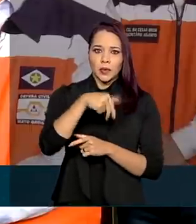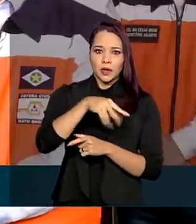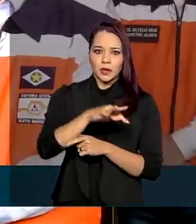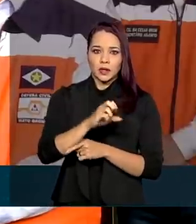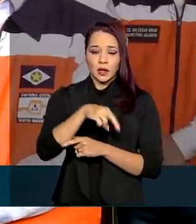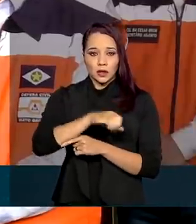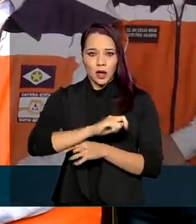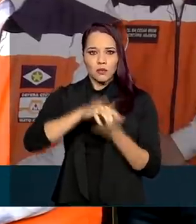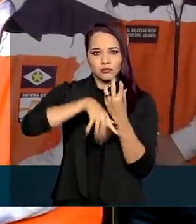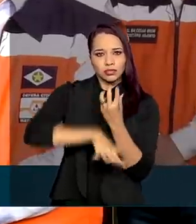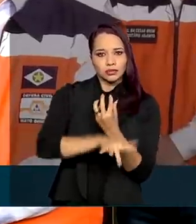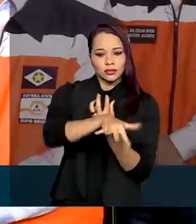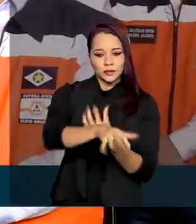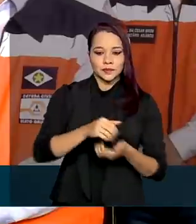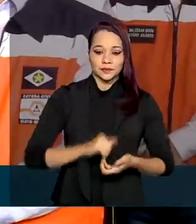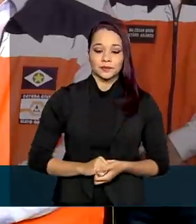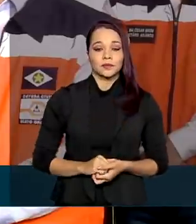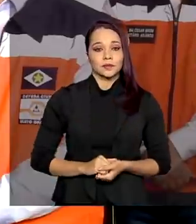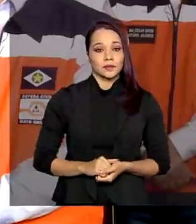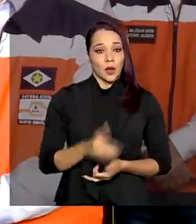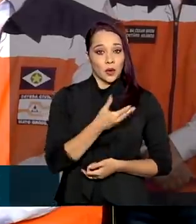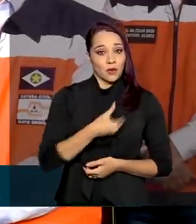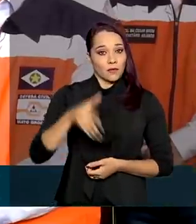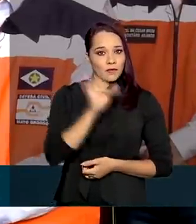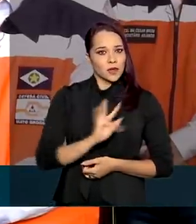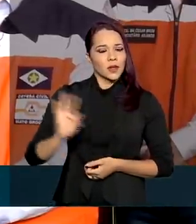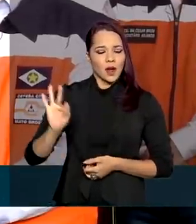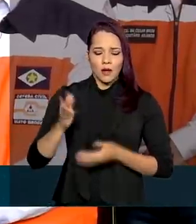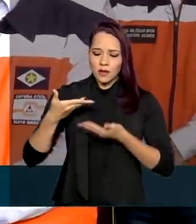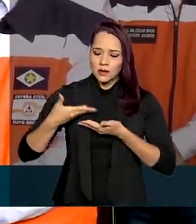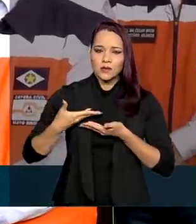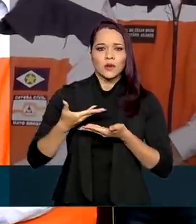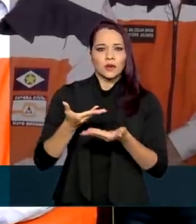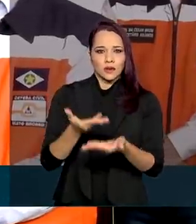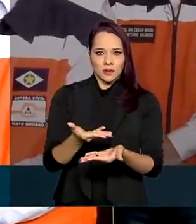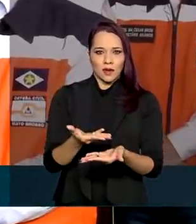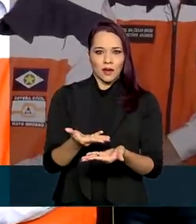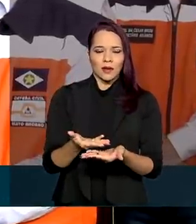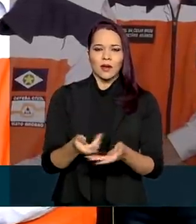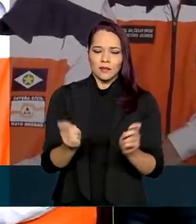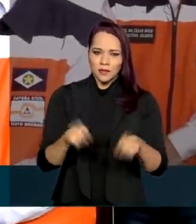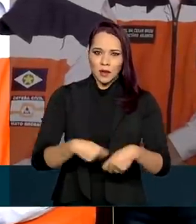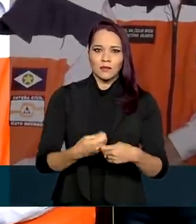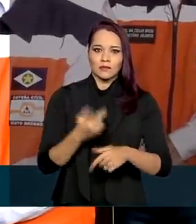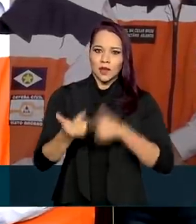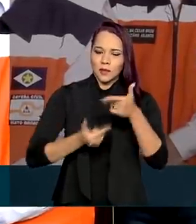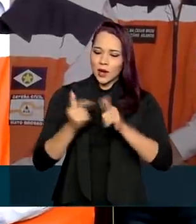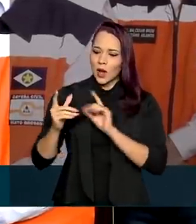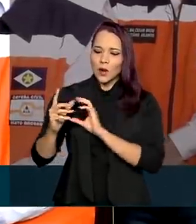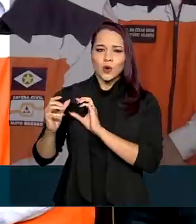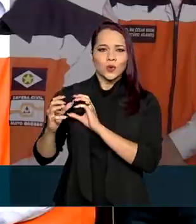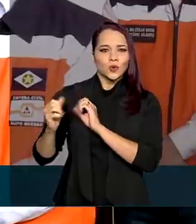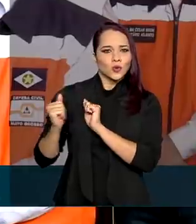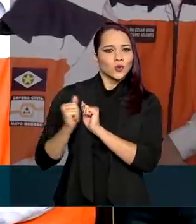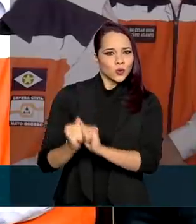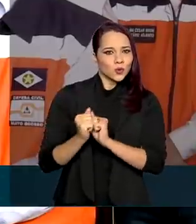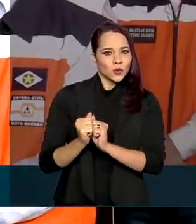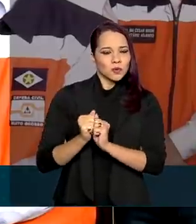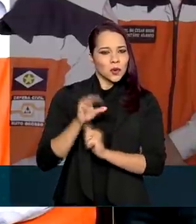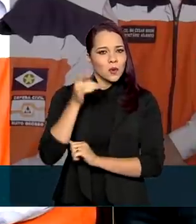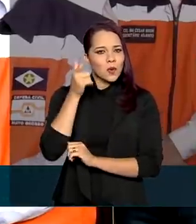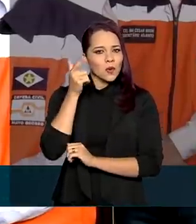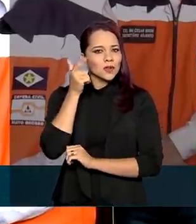O governo federal está aberto, está solidário, está pronto a trabalharmos em conjunto para encontrarmos